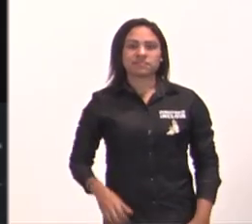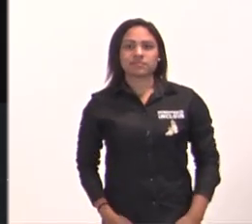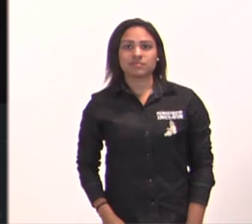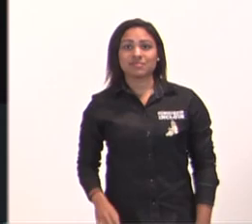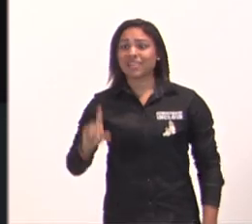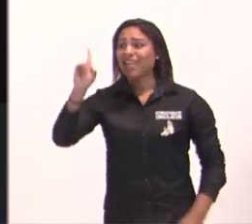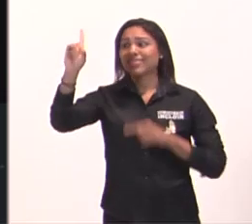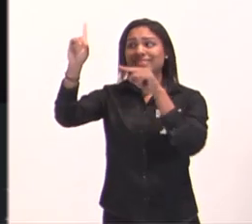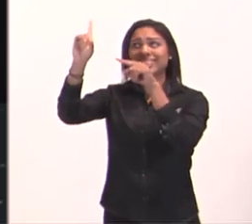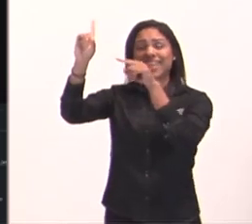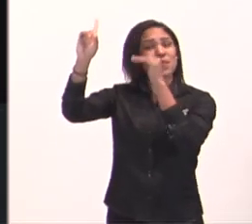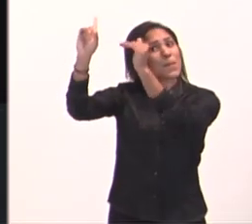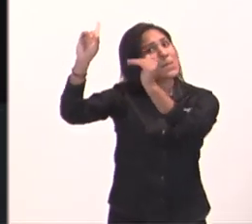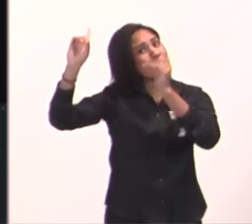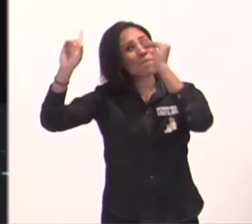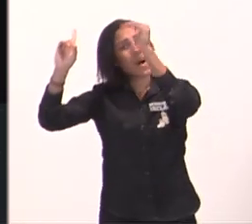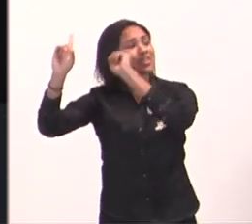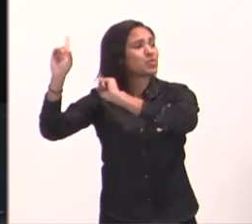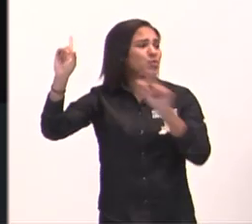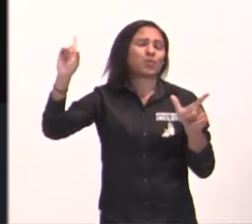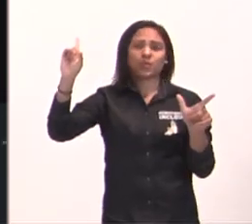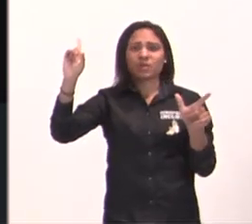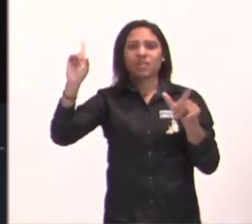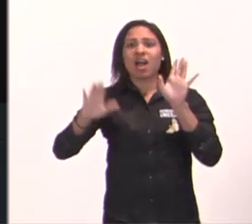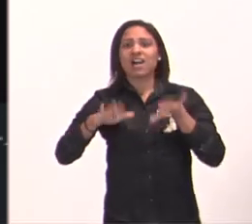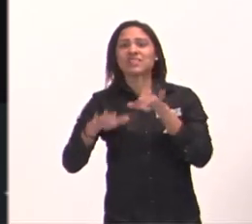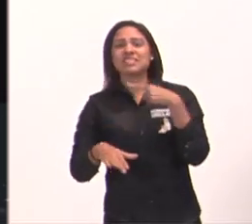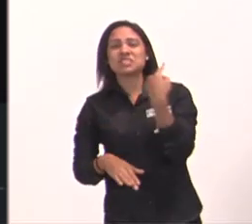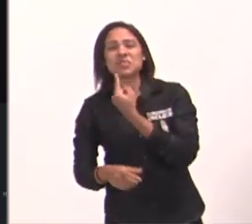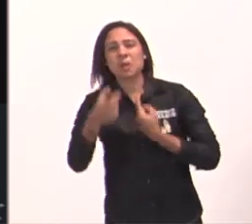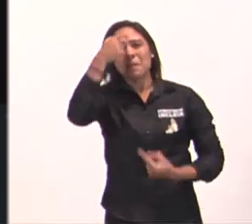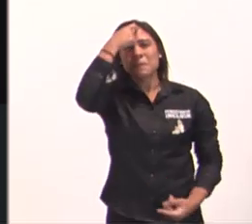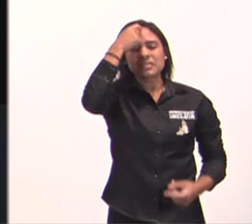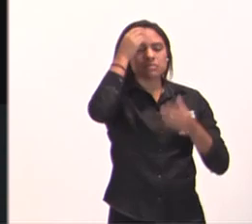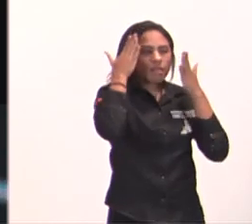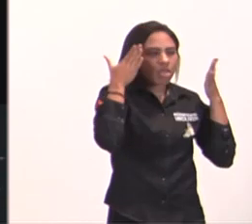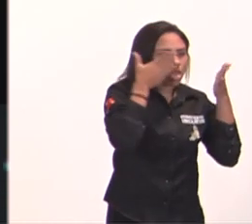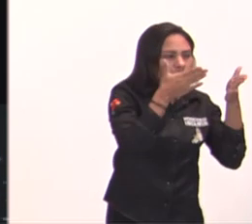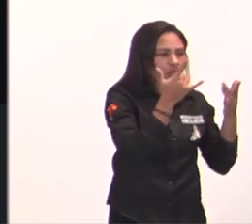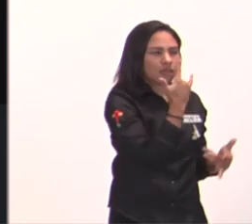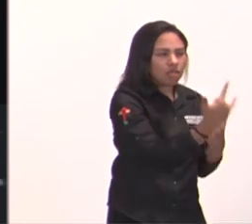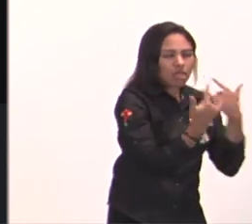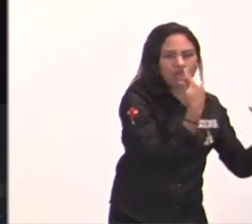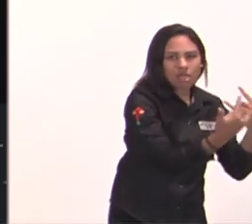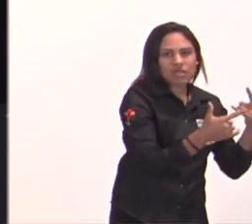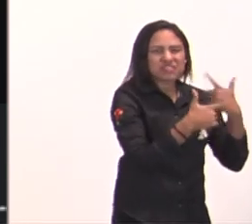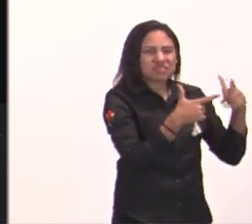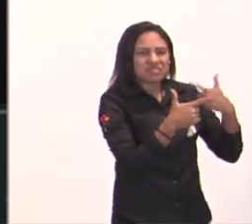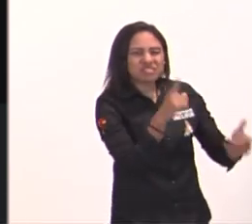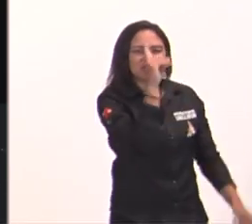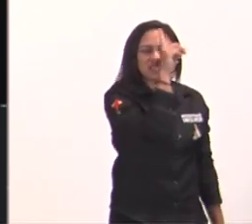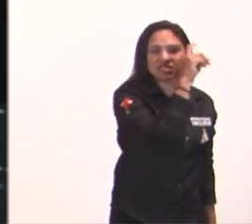maior que tudo, a gente só pensa nas dificuldades, nas diferenças